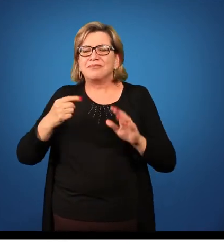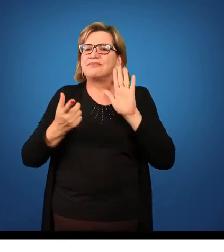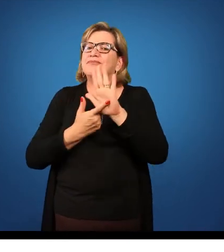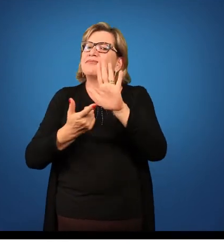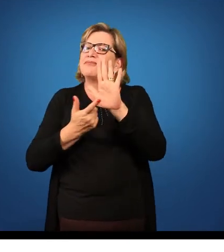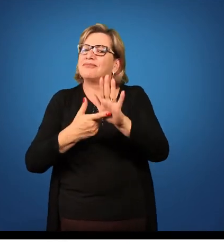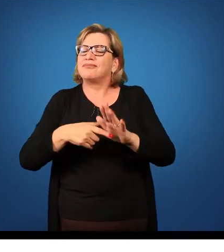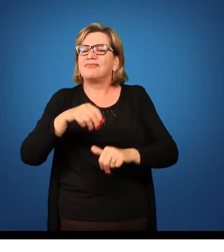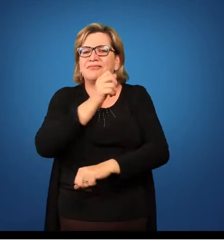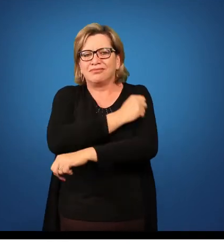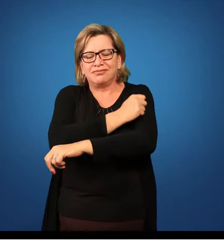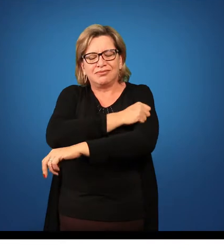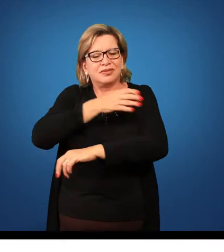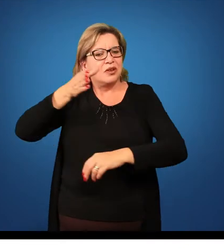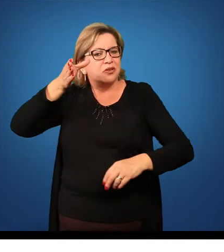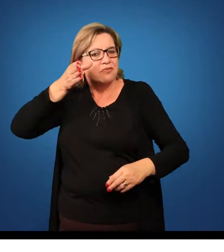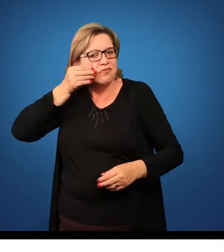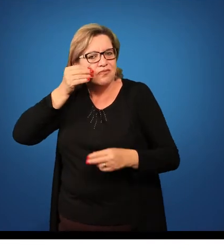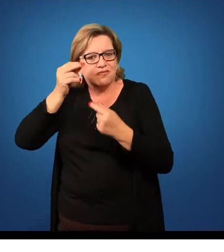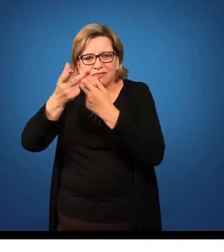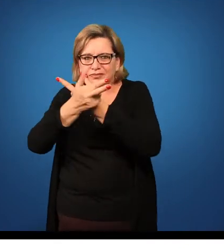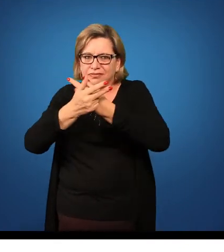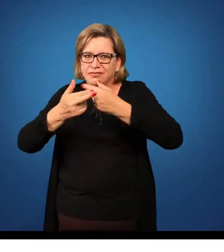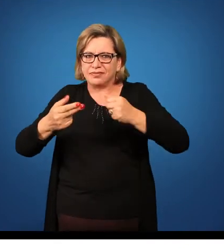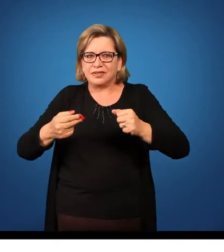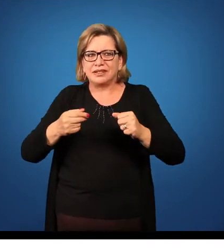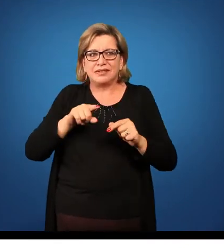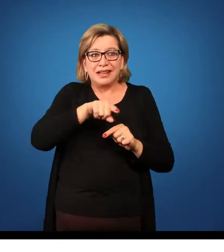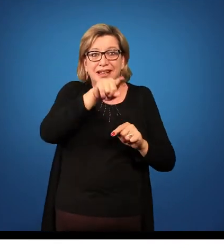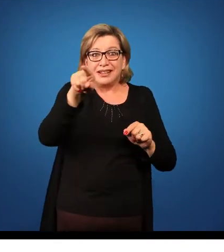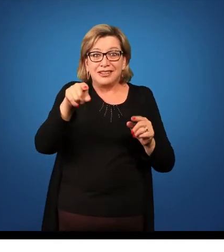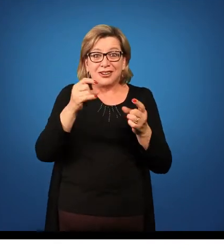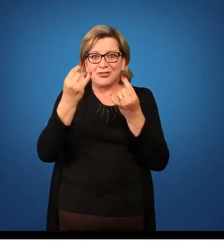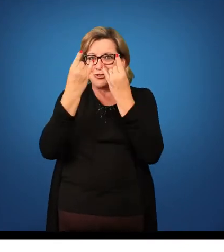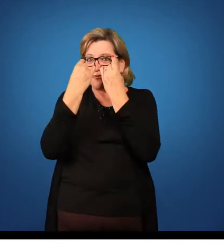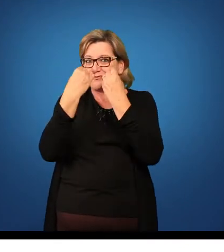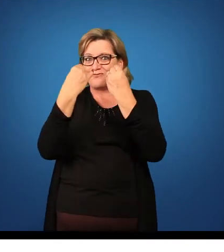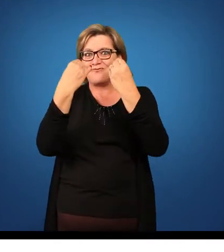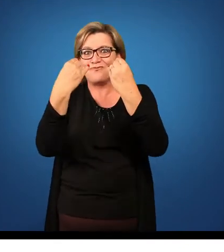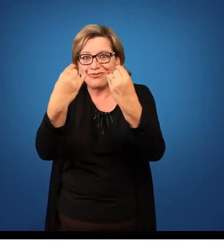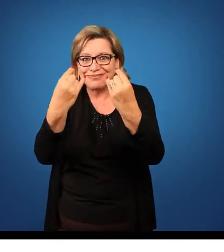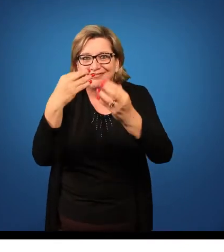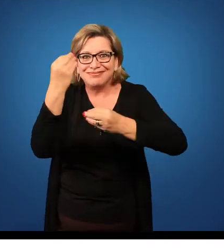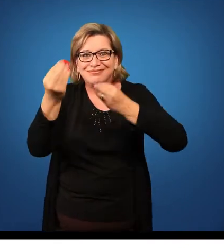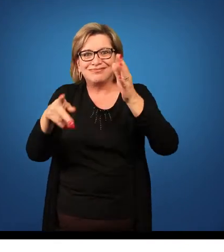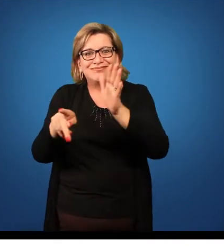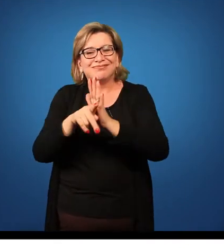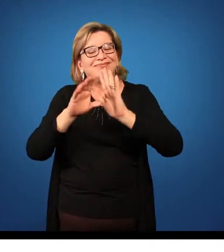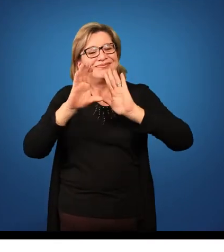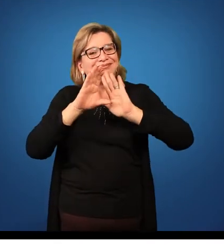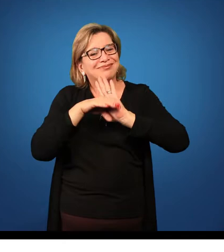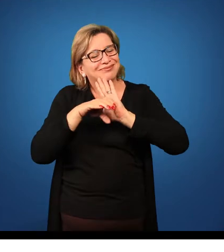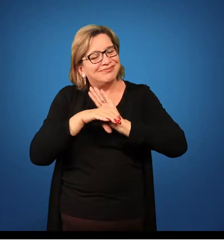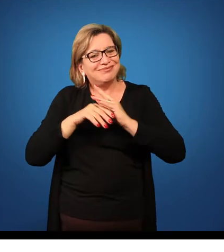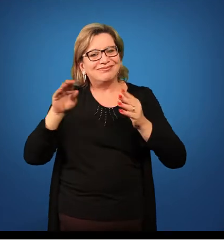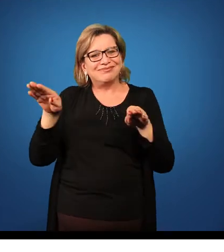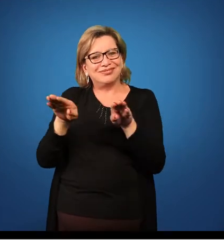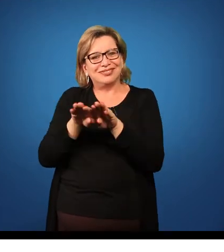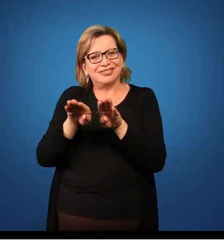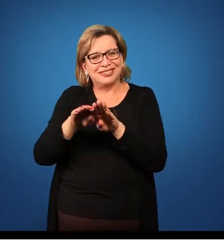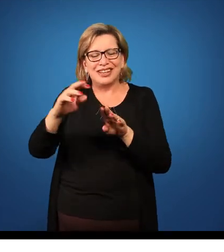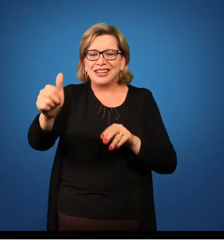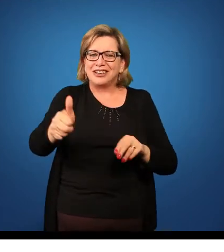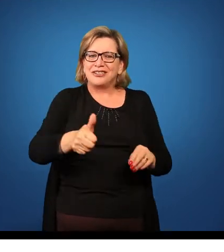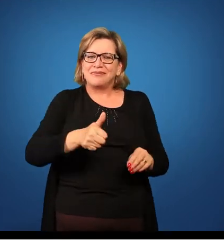curiosidades para os alunos. Isso vai enriquecer a sua aula, vai chamar a atenção dos alunos para aqueles determinados conceitos e vai melhorar